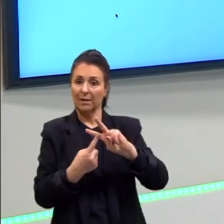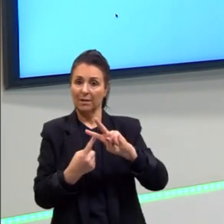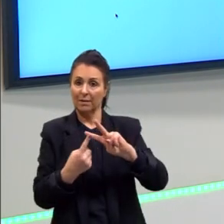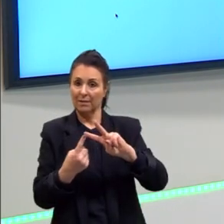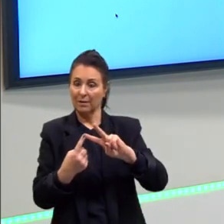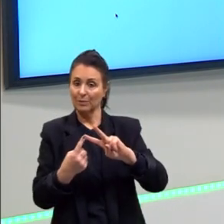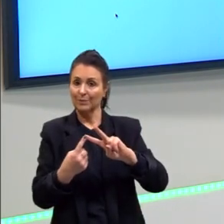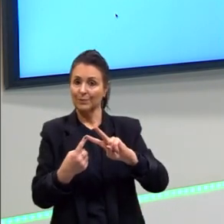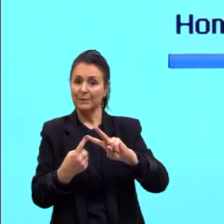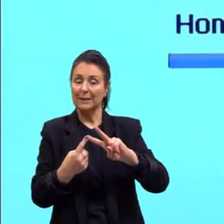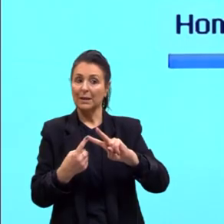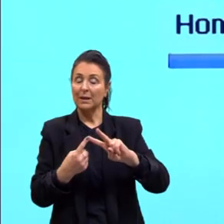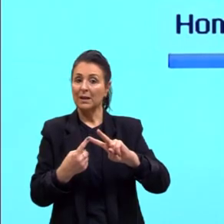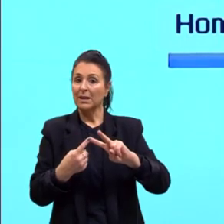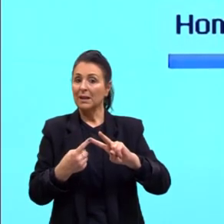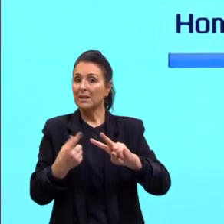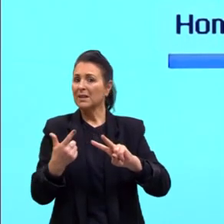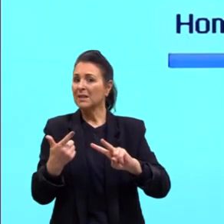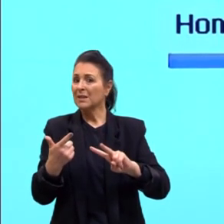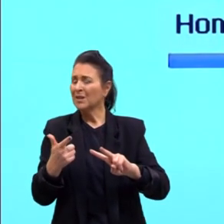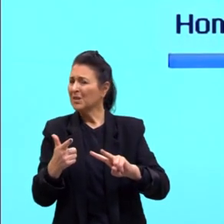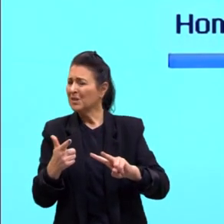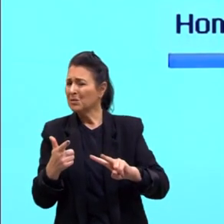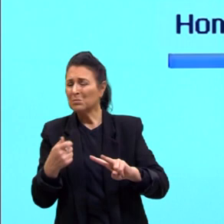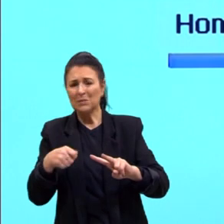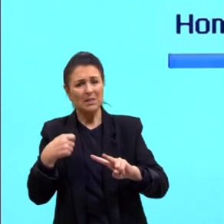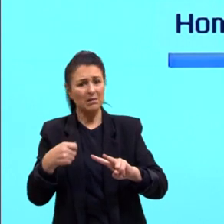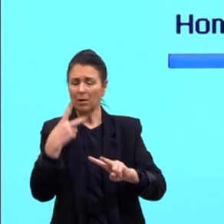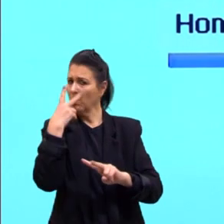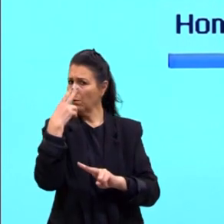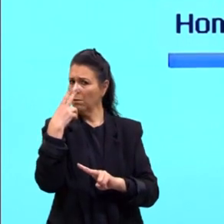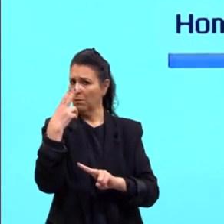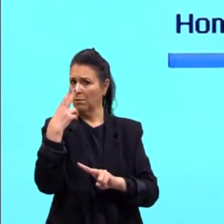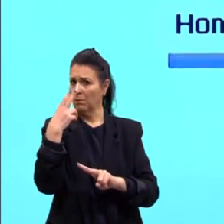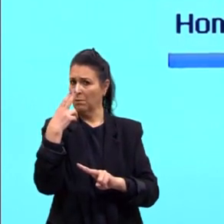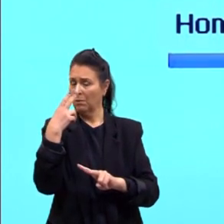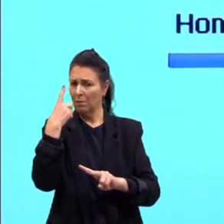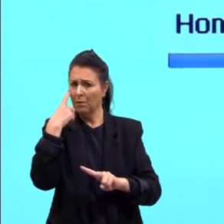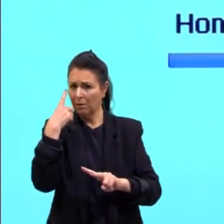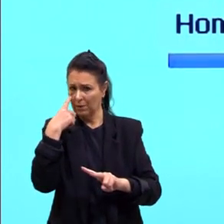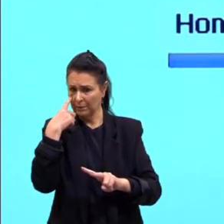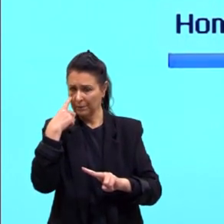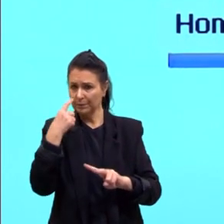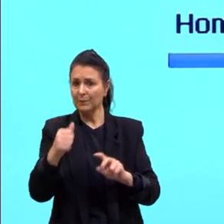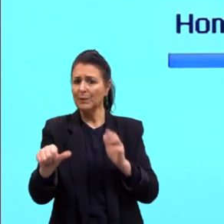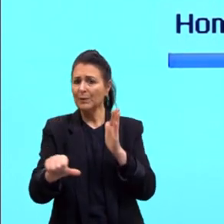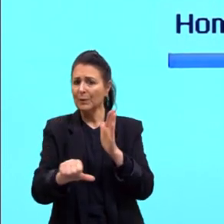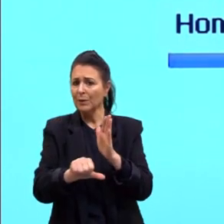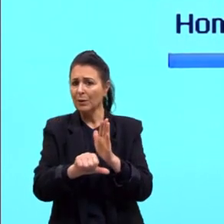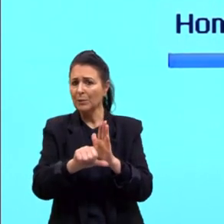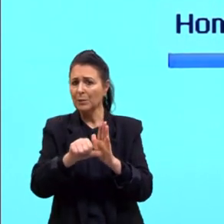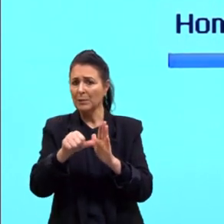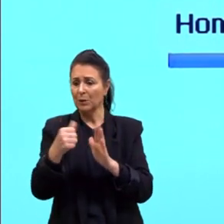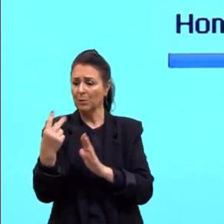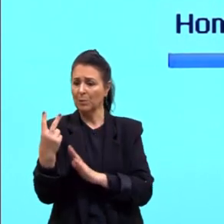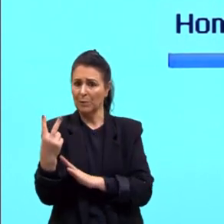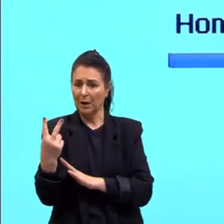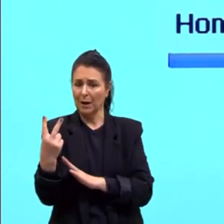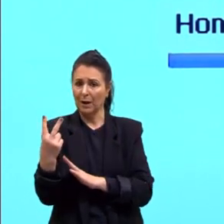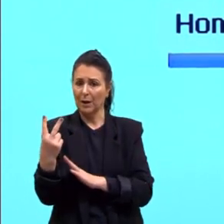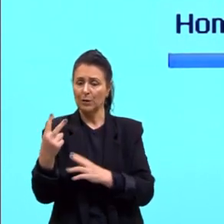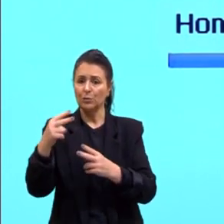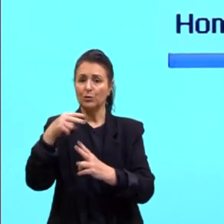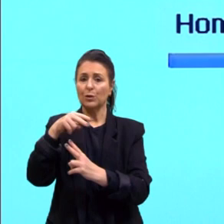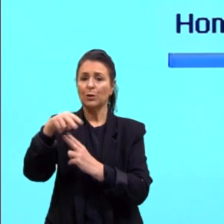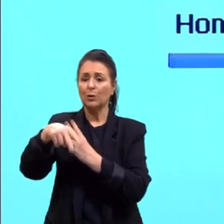necessariamente idênticos. Olhem aí. Olhem o primeiro par de cromossomo. Tem